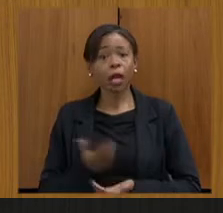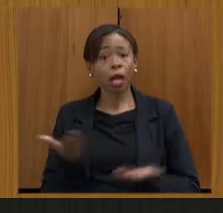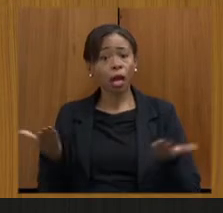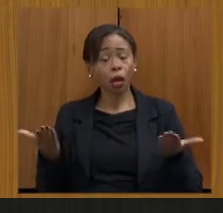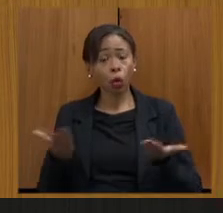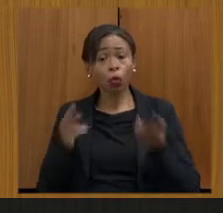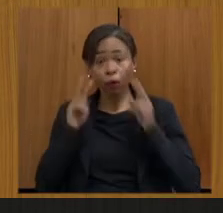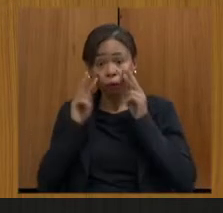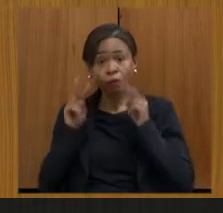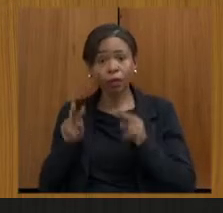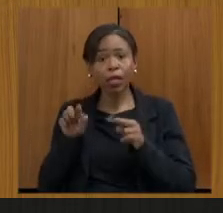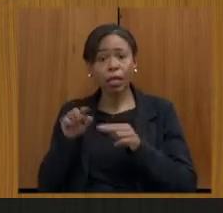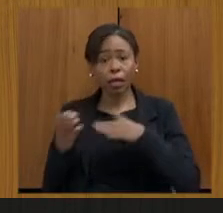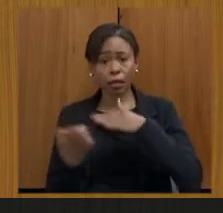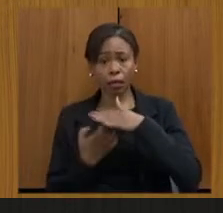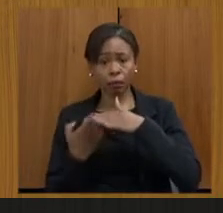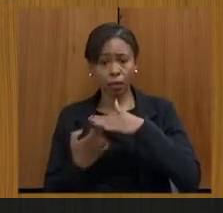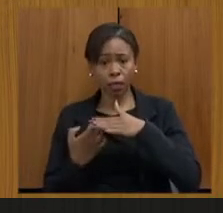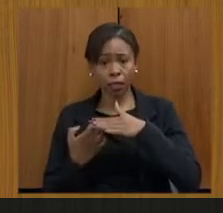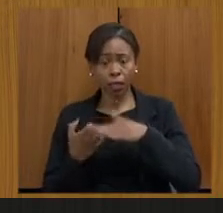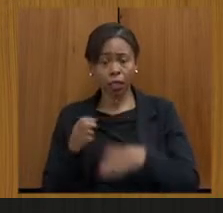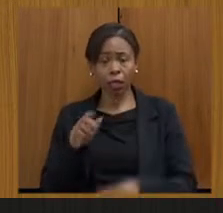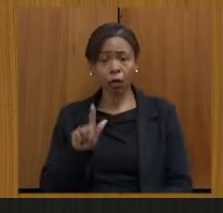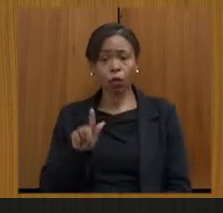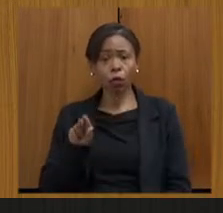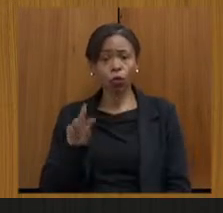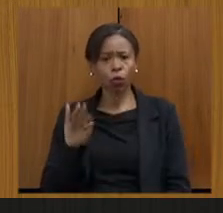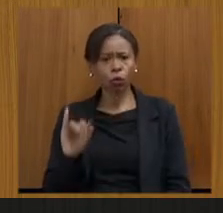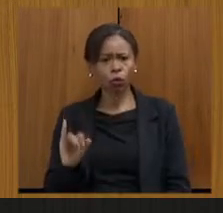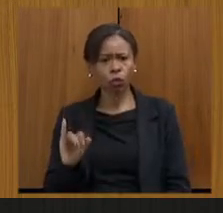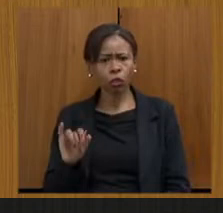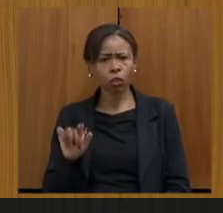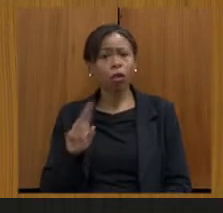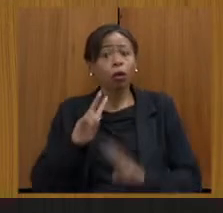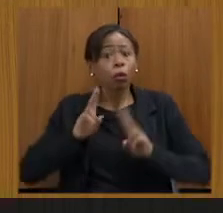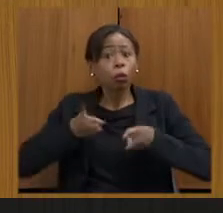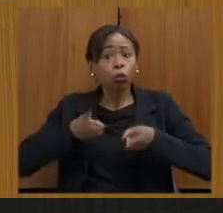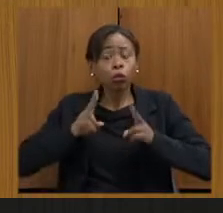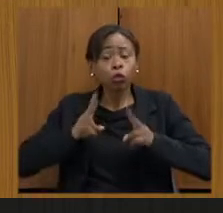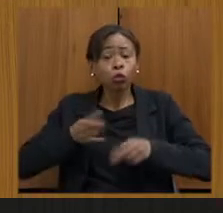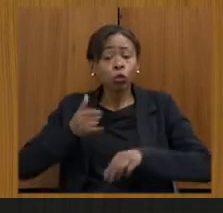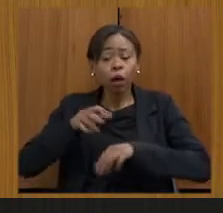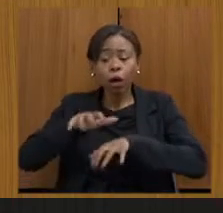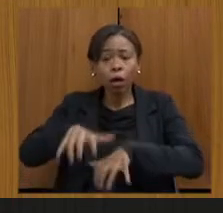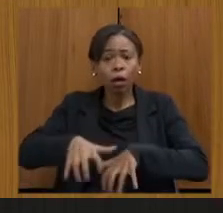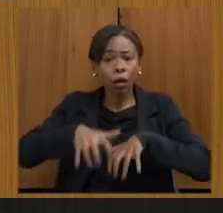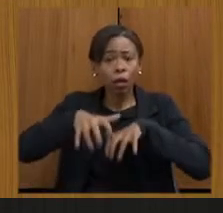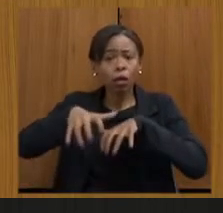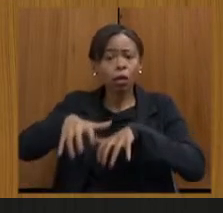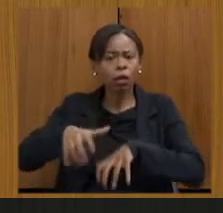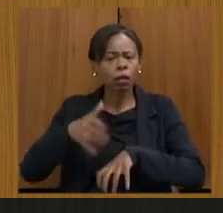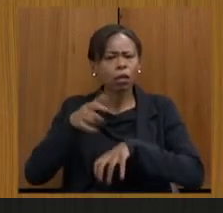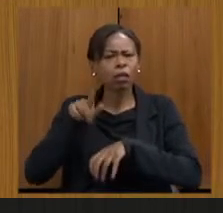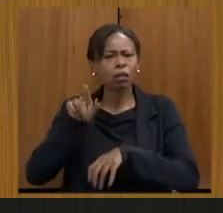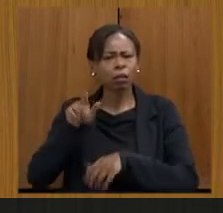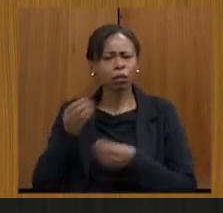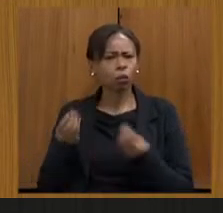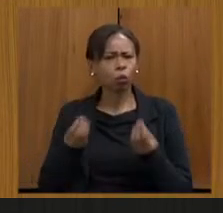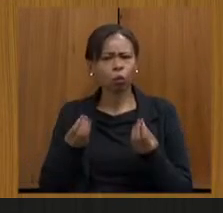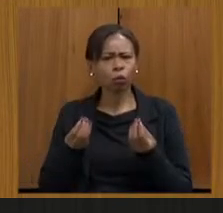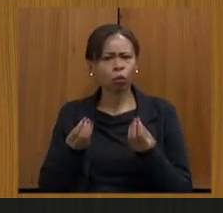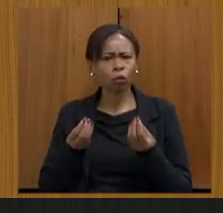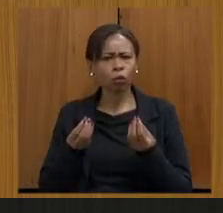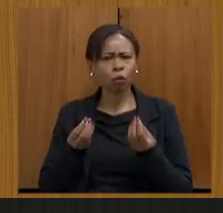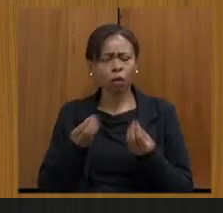A mineradora GUT continua minerando, enquanto nós estamos aqui, nesse Assembleia Fiscaliza. Como é que a serra está protegida